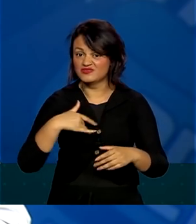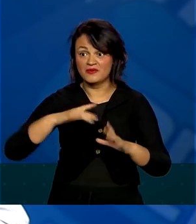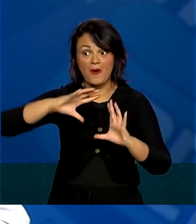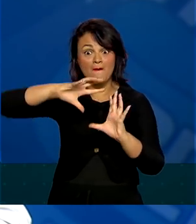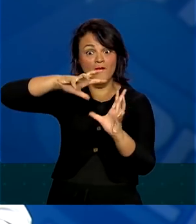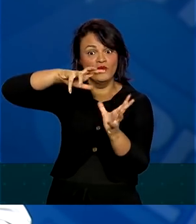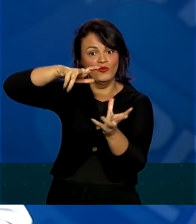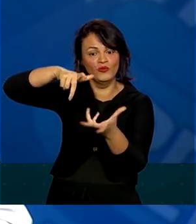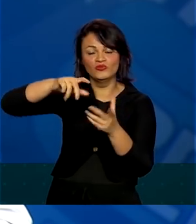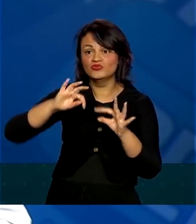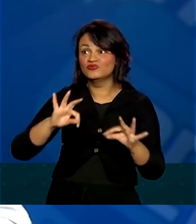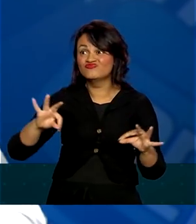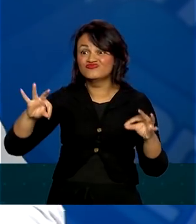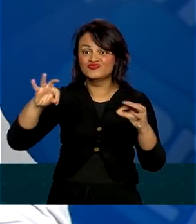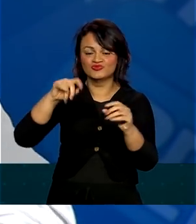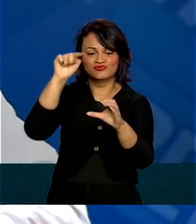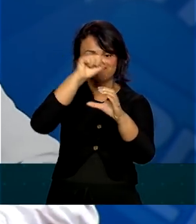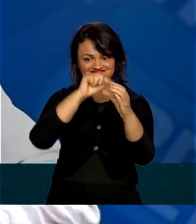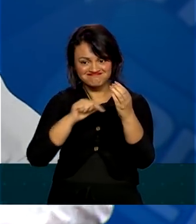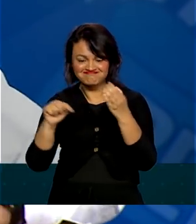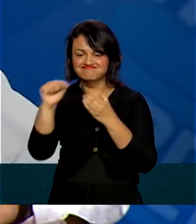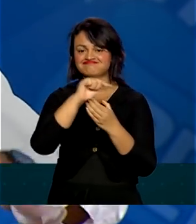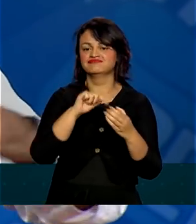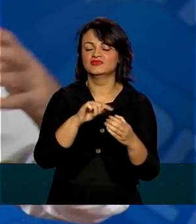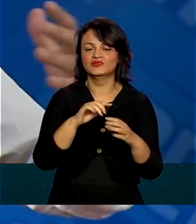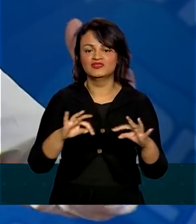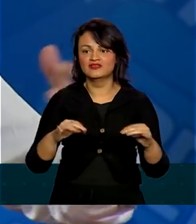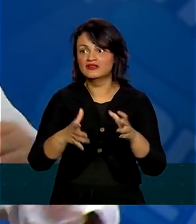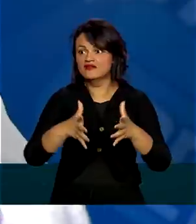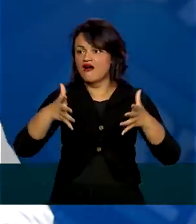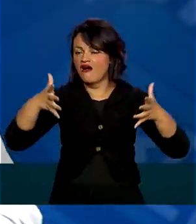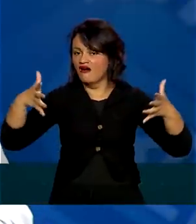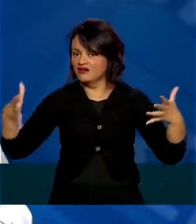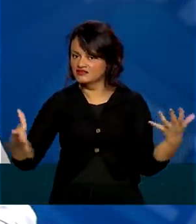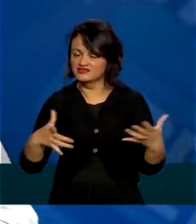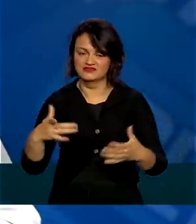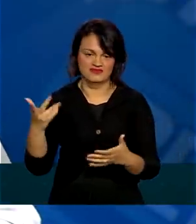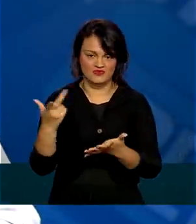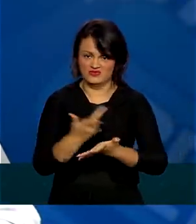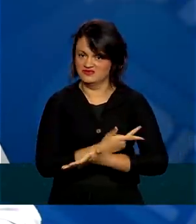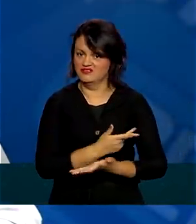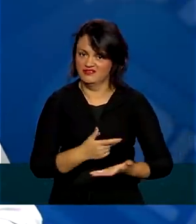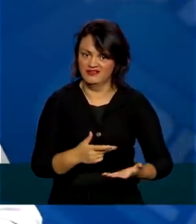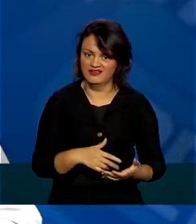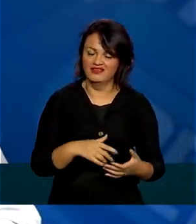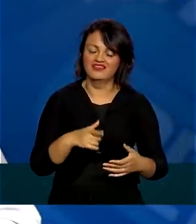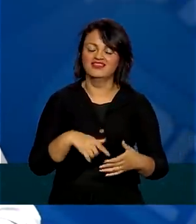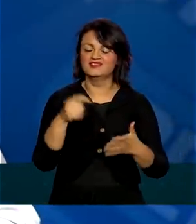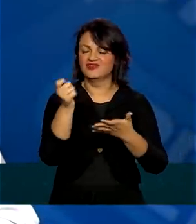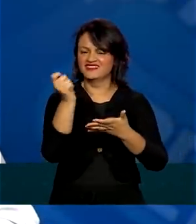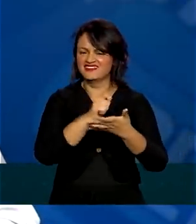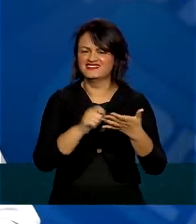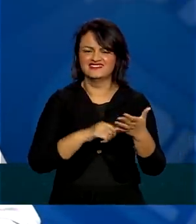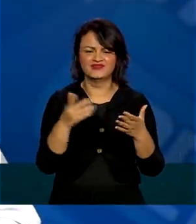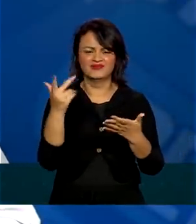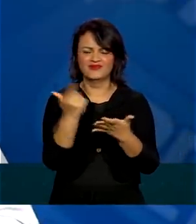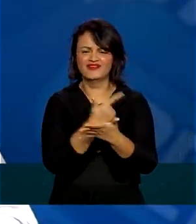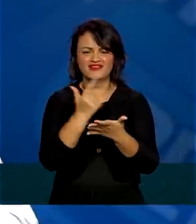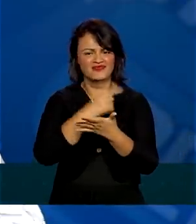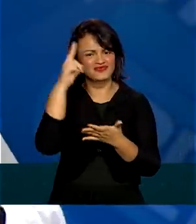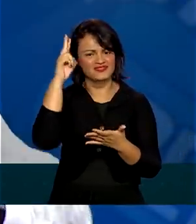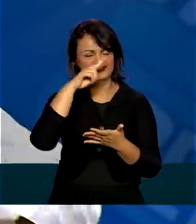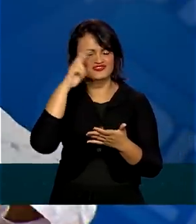planeta Terra inteiro. Isso é uma coisa enorme. Isso vai estar escrito nos livros de história